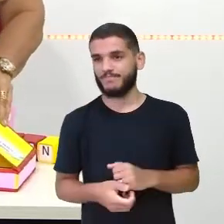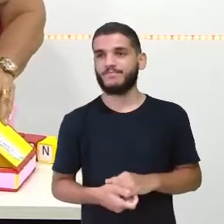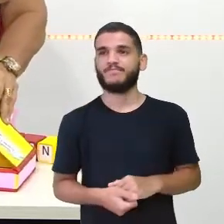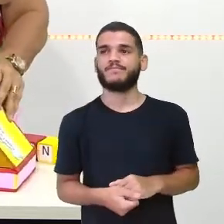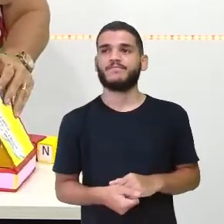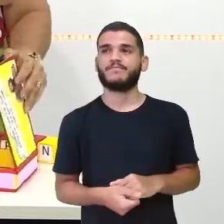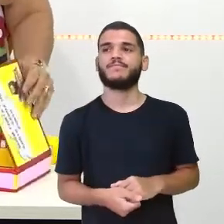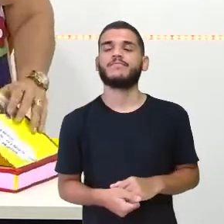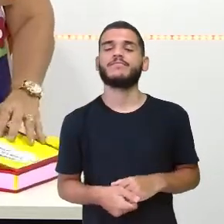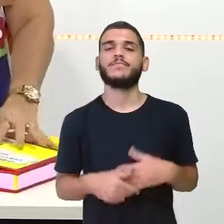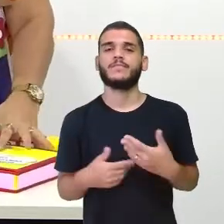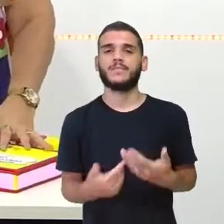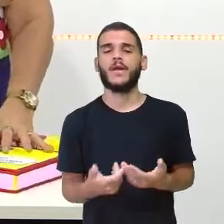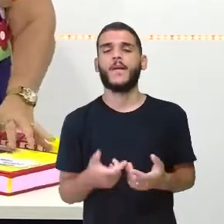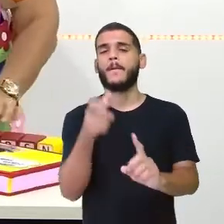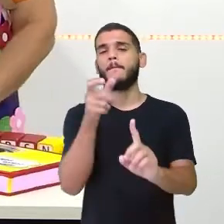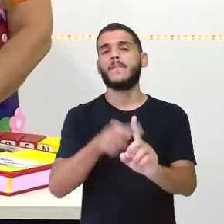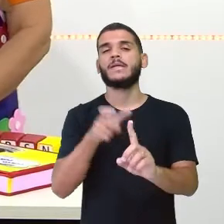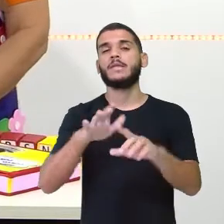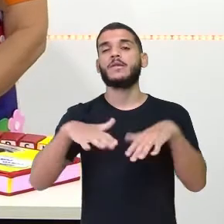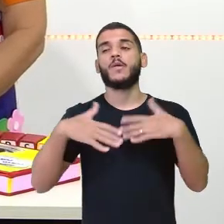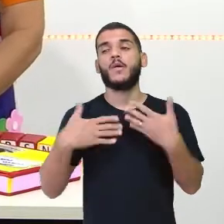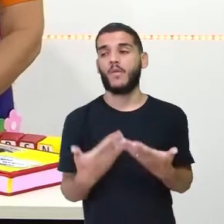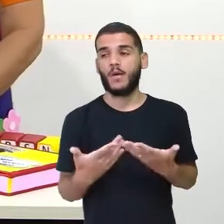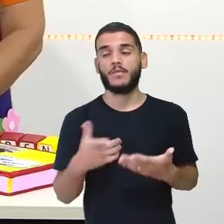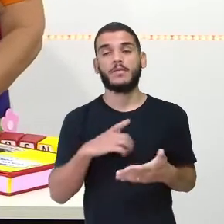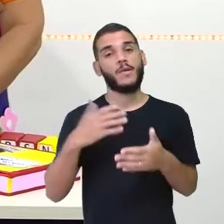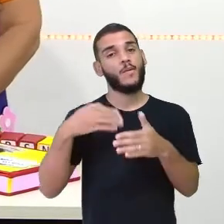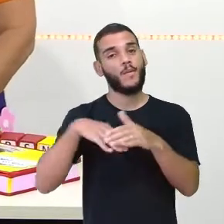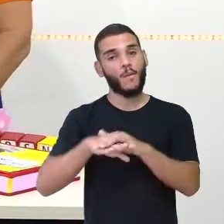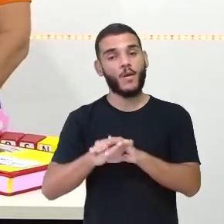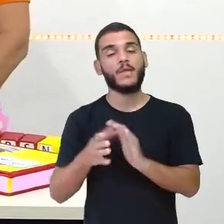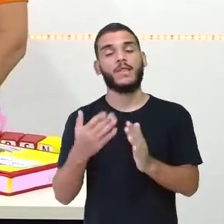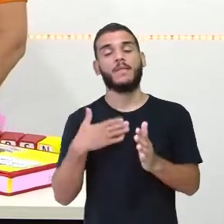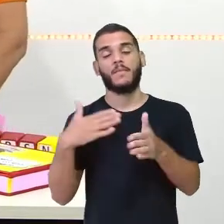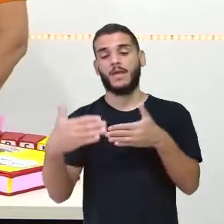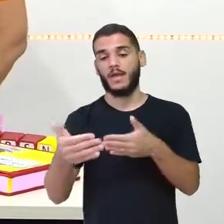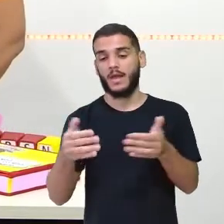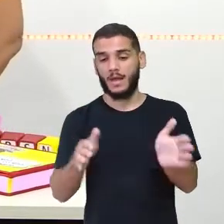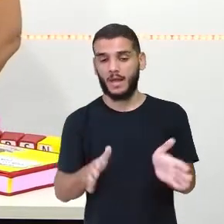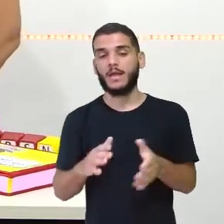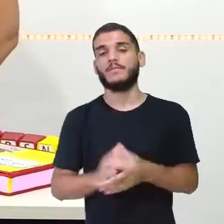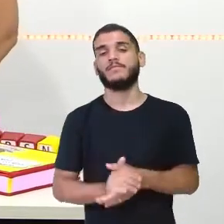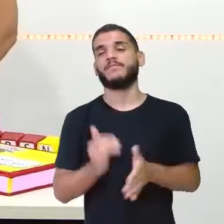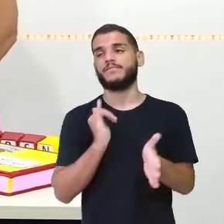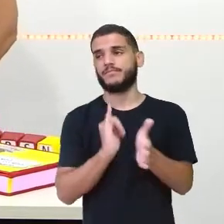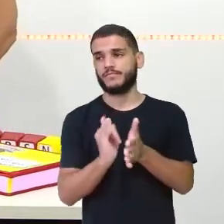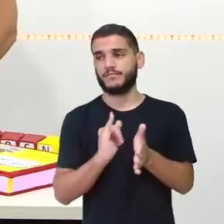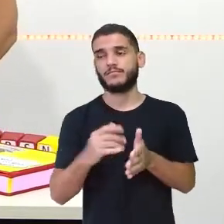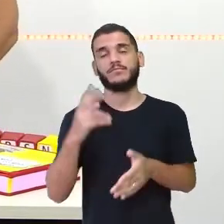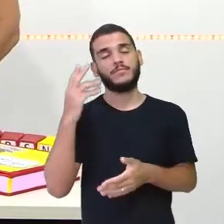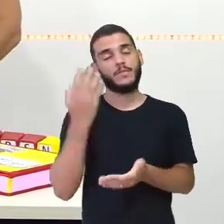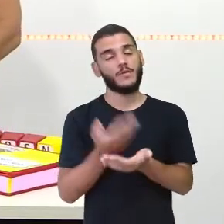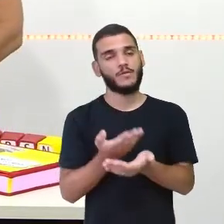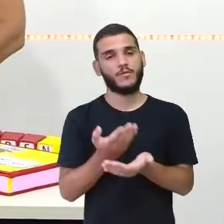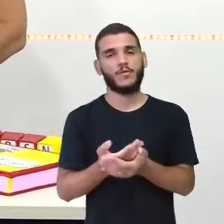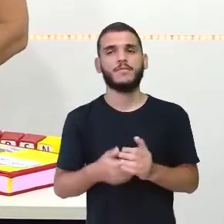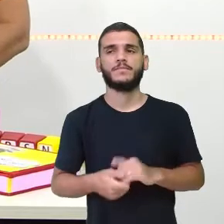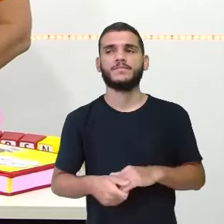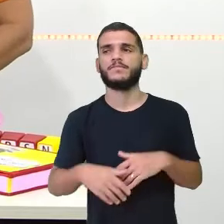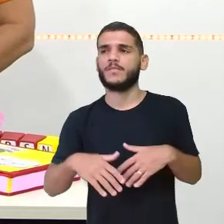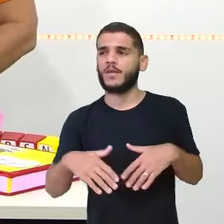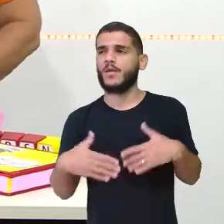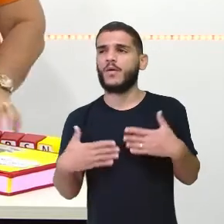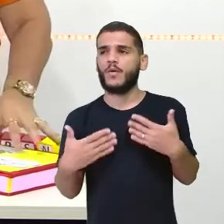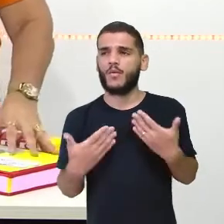Quais são os personagens? Vou guardar na minha caixinha, porque é mais um conto que a gente trabalhou. Quais foram os contos mesmo que a gente já trabalhou aqui,